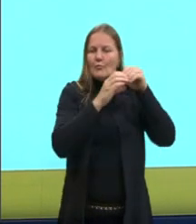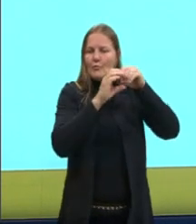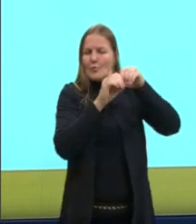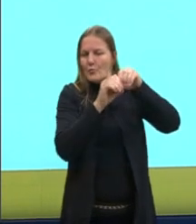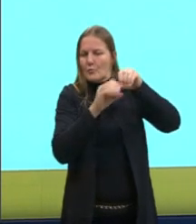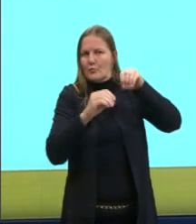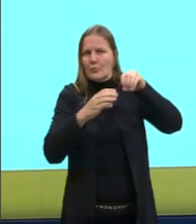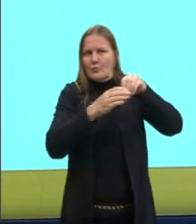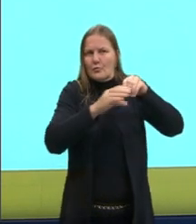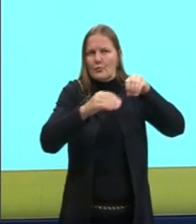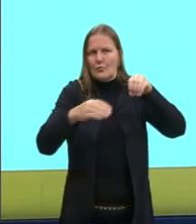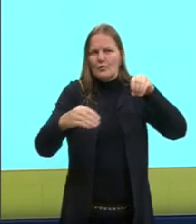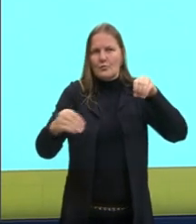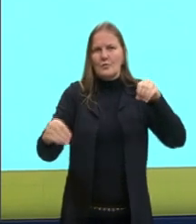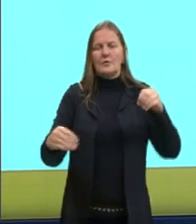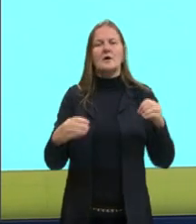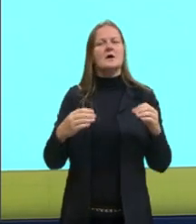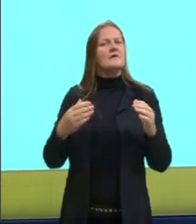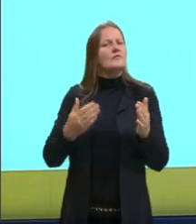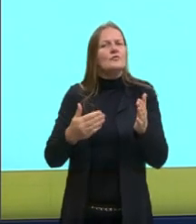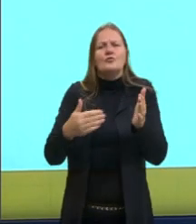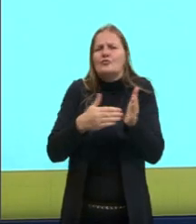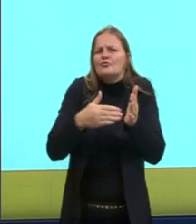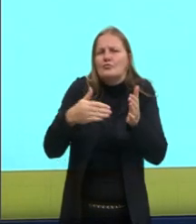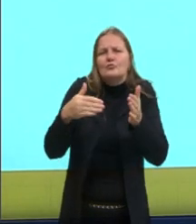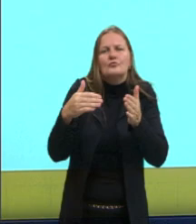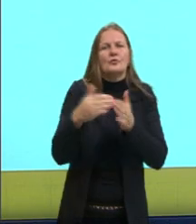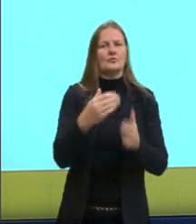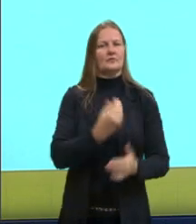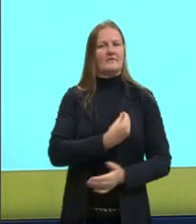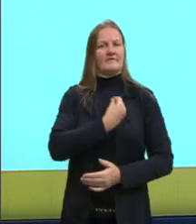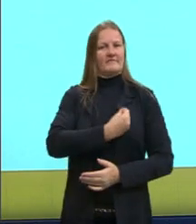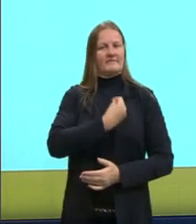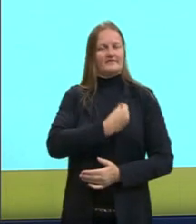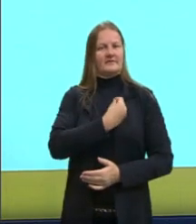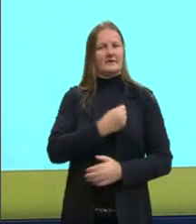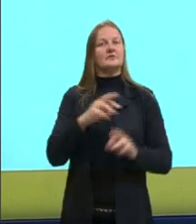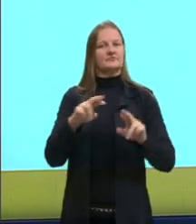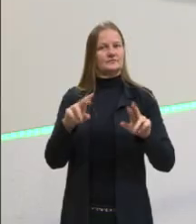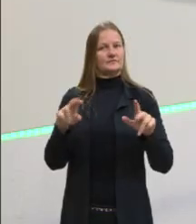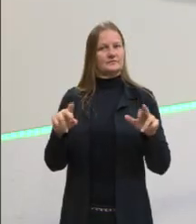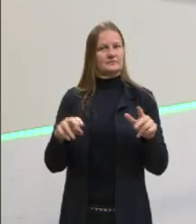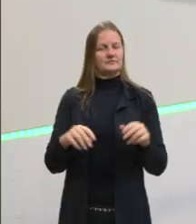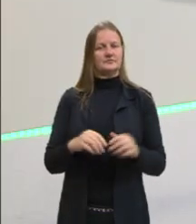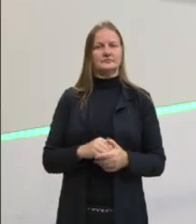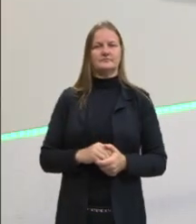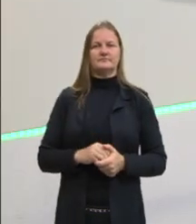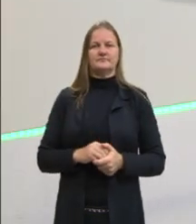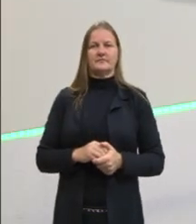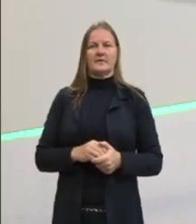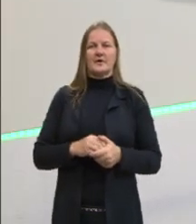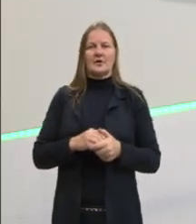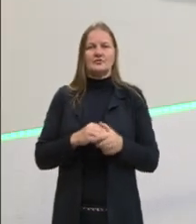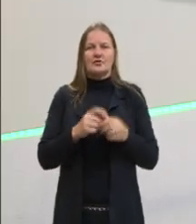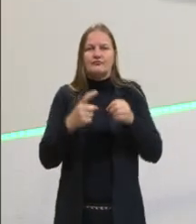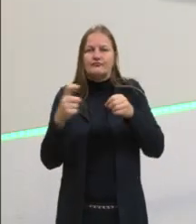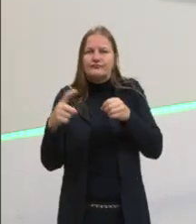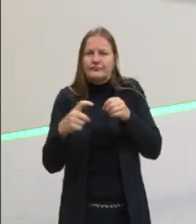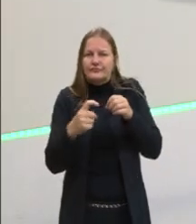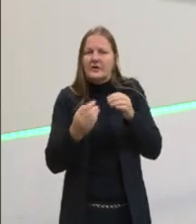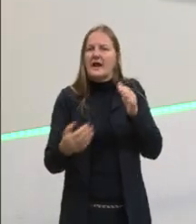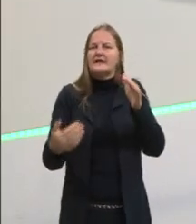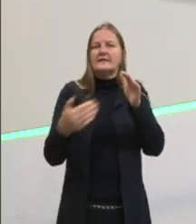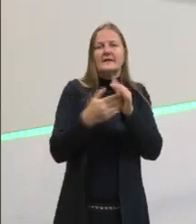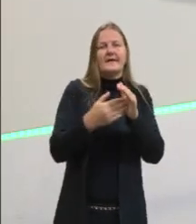permanecer durante toda a vida. Diferente, então, do filo anterior, do subfilo anterior. Aqui, também nós